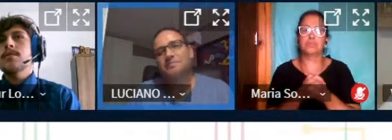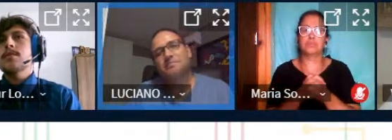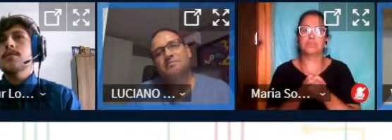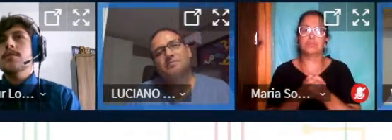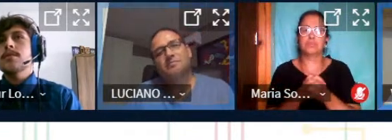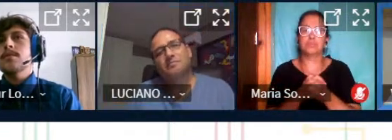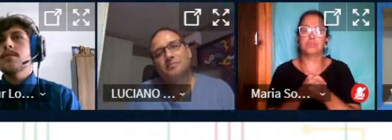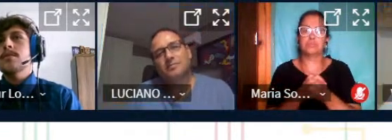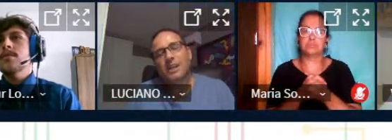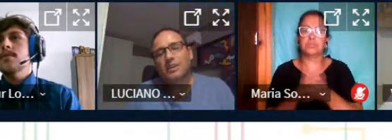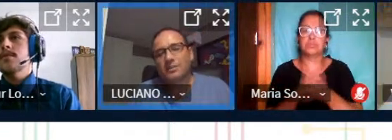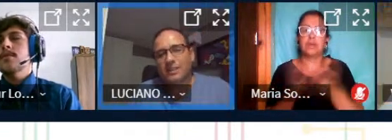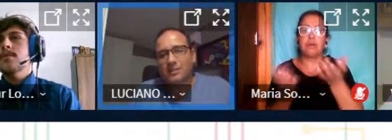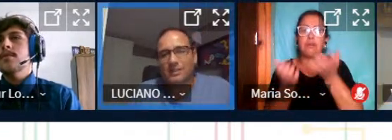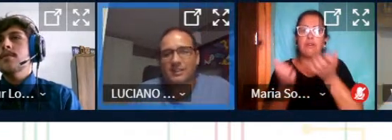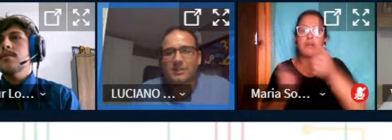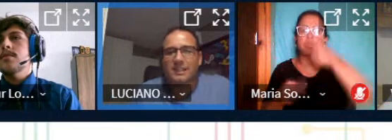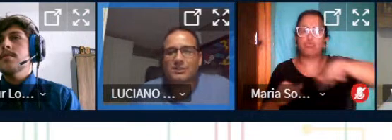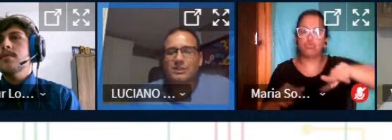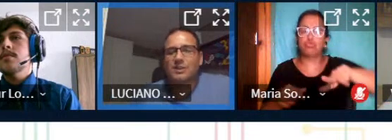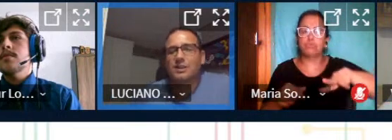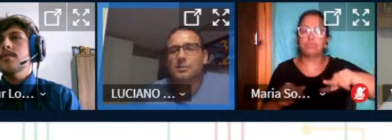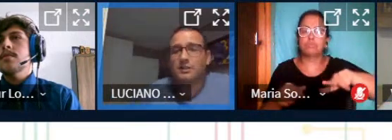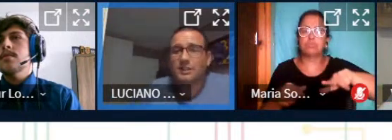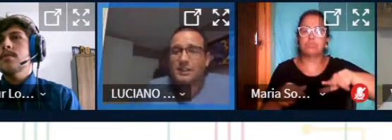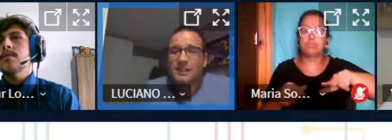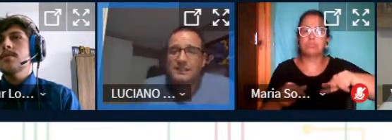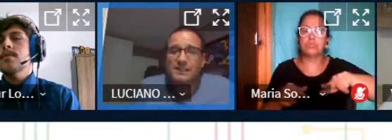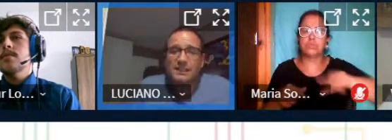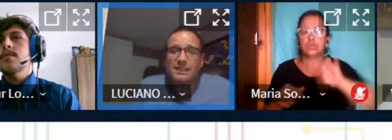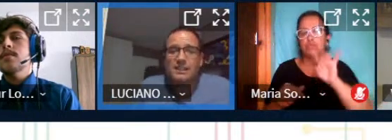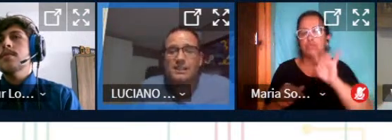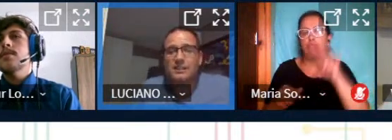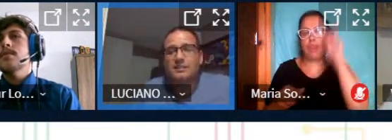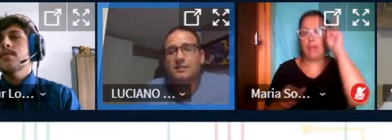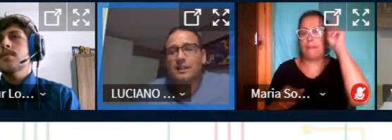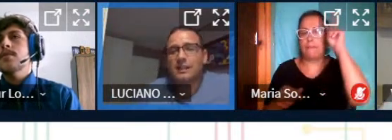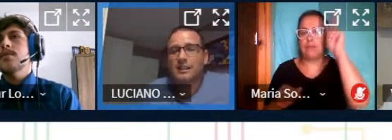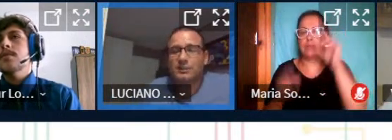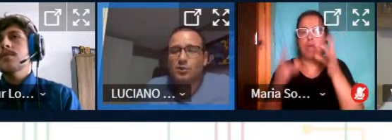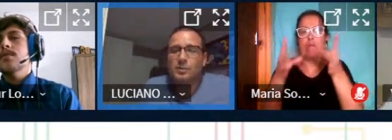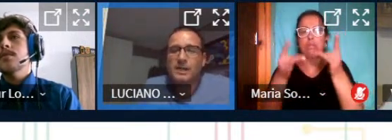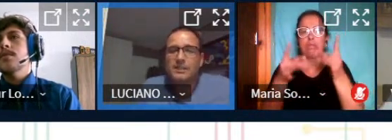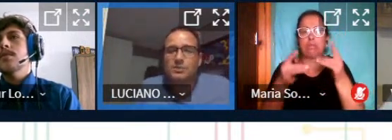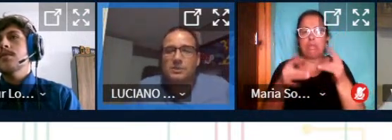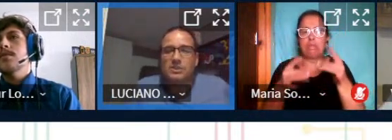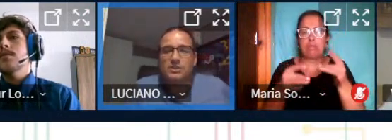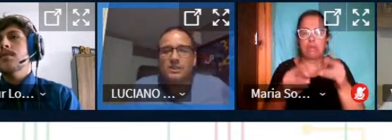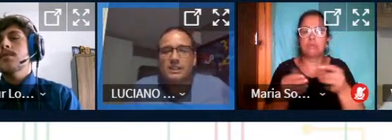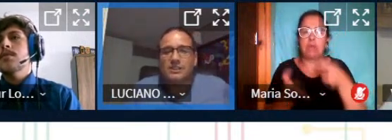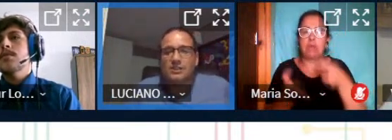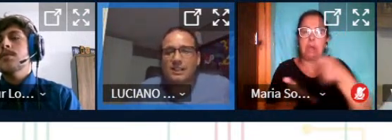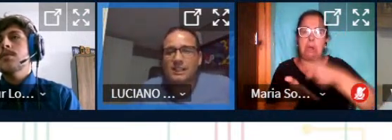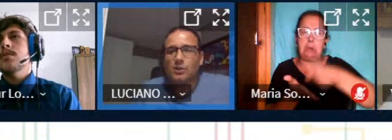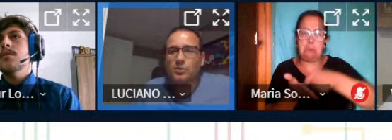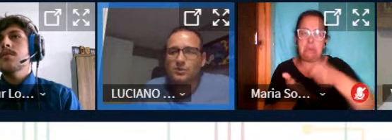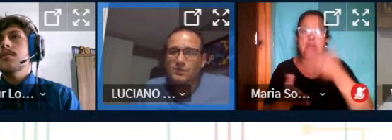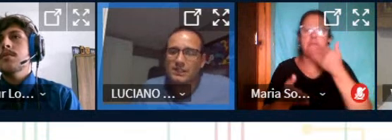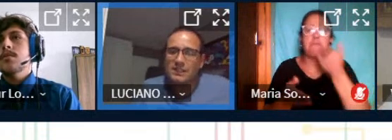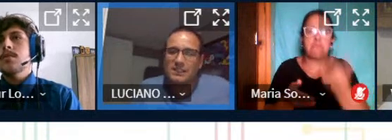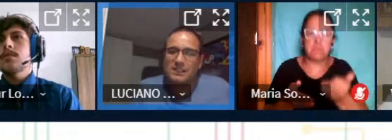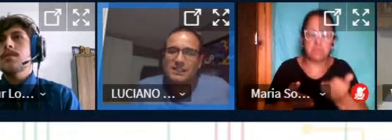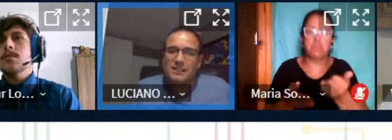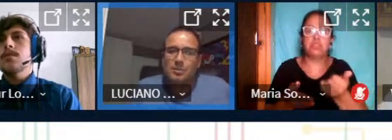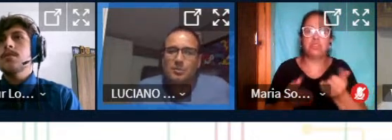queres continuar Luciano alguma consideração mais? só isso lembrando esse detalhe que é nos cobrado é nos pedido que a gente crie